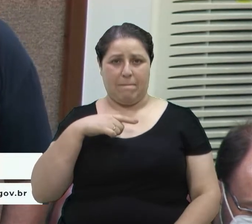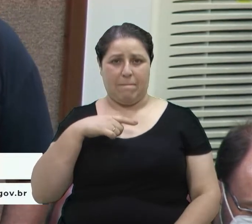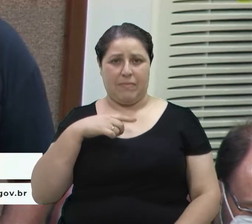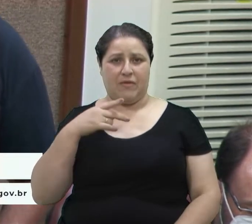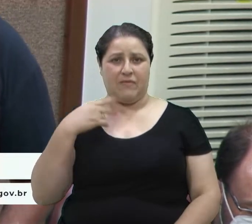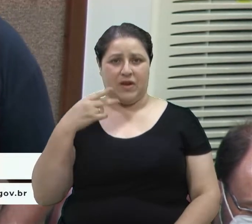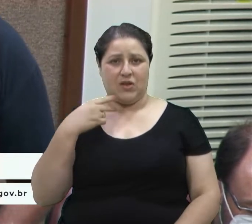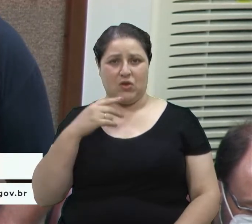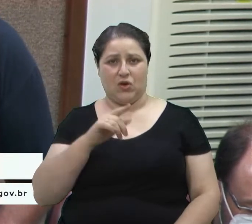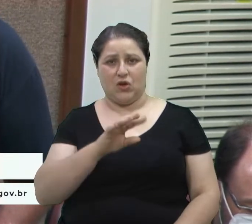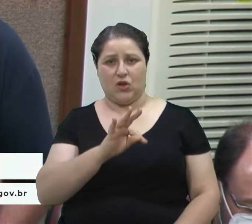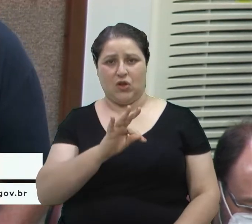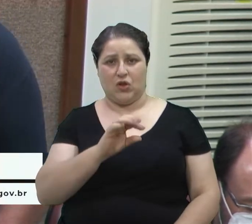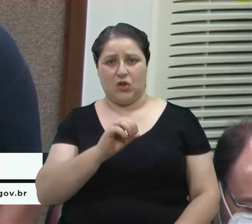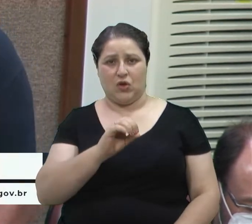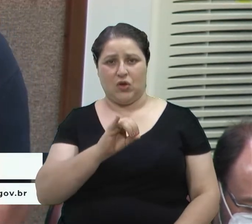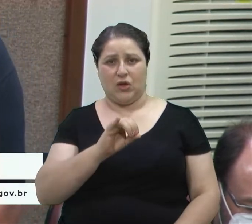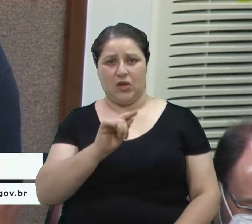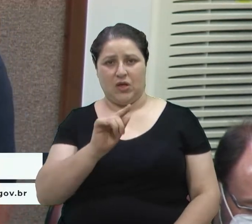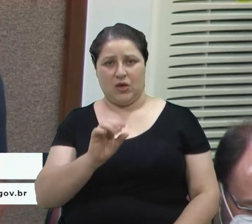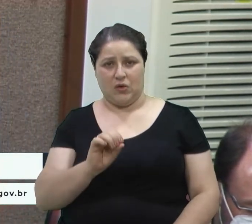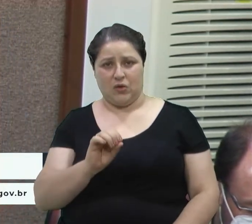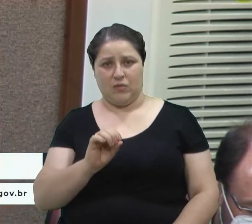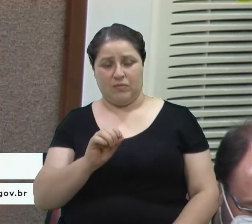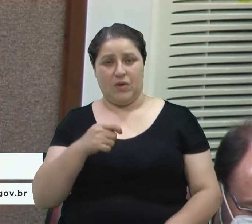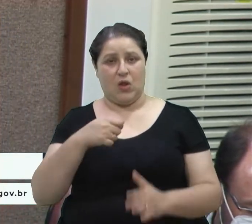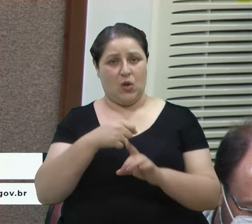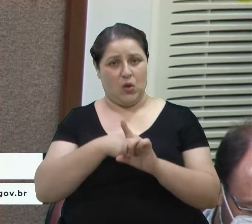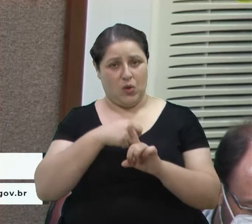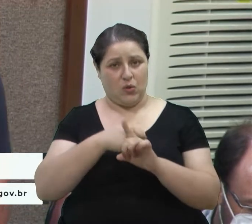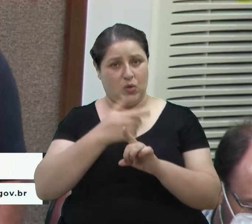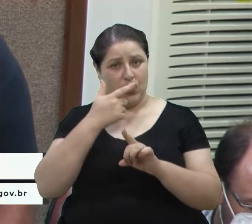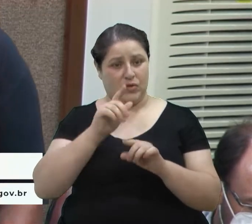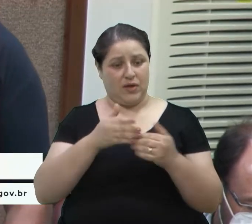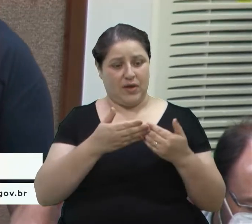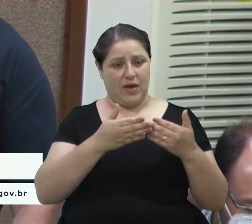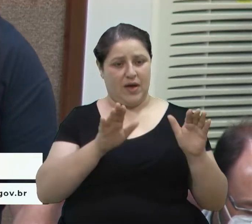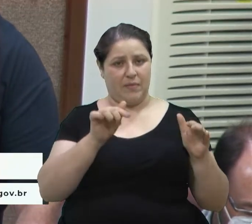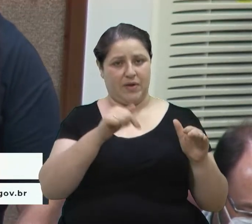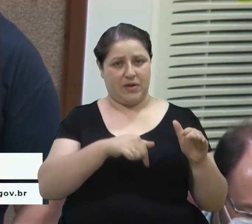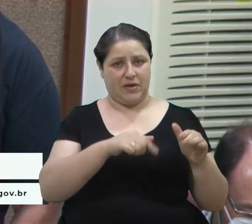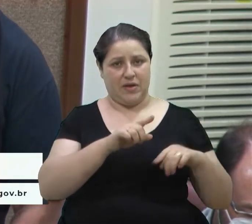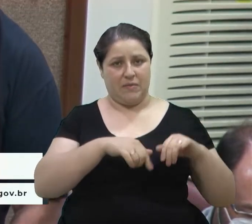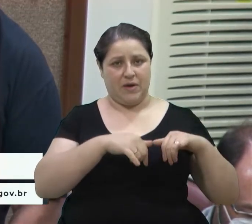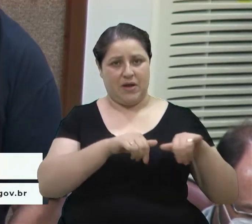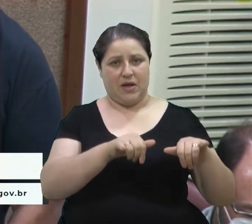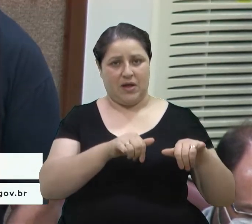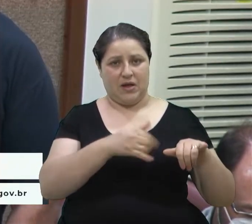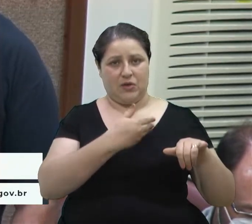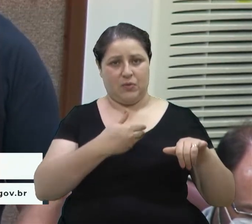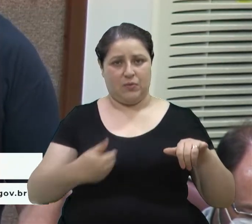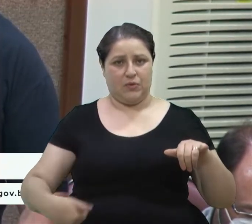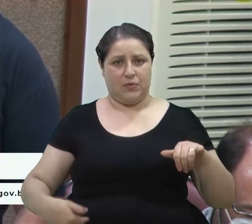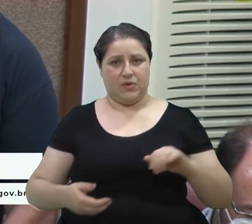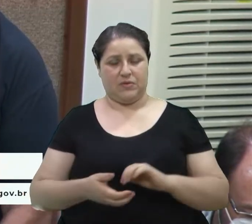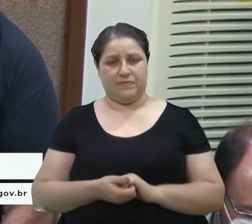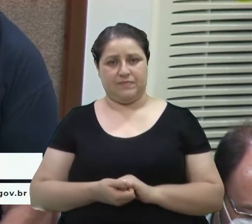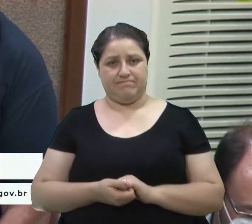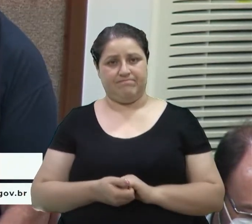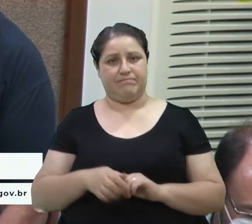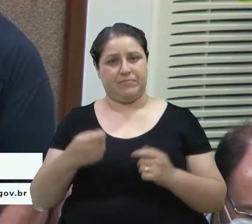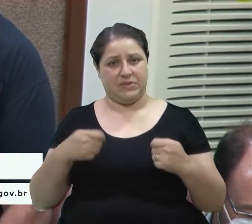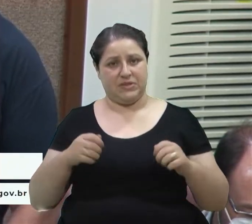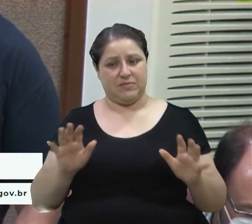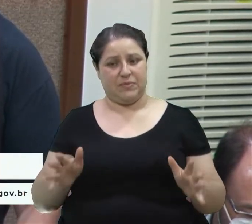lutou aí junto para que o mercado público existisse em Caxias. E precisamos, esse, fomentar isso, que o